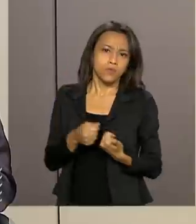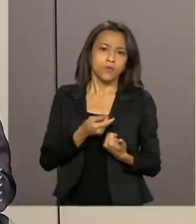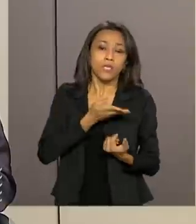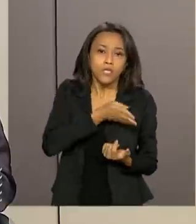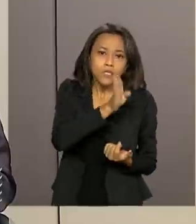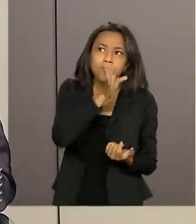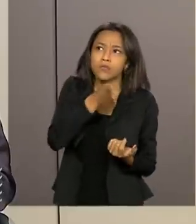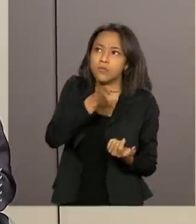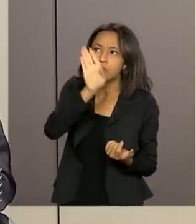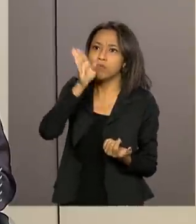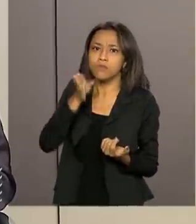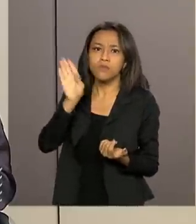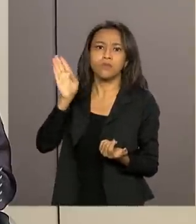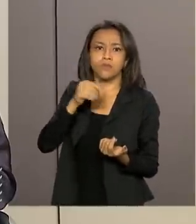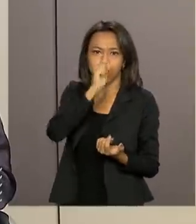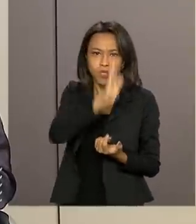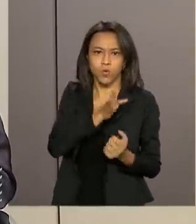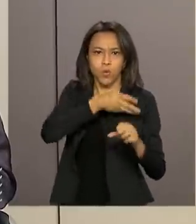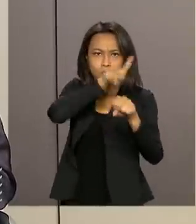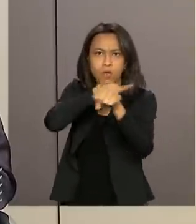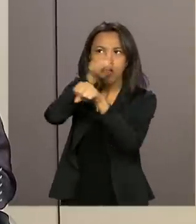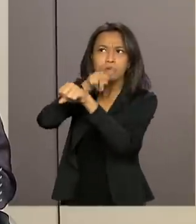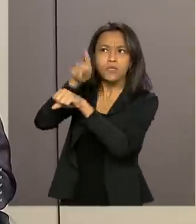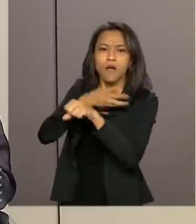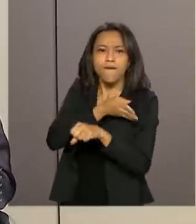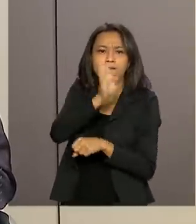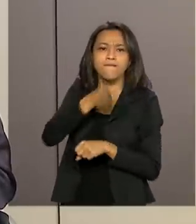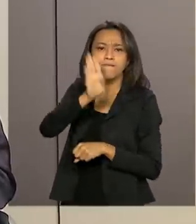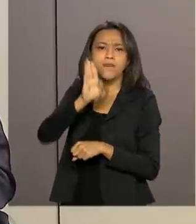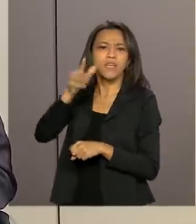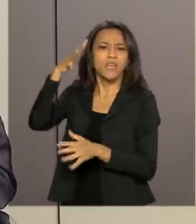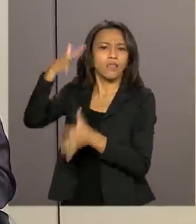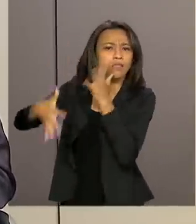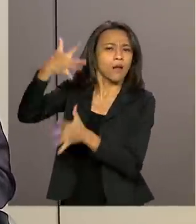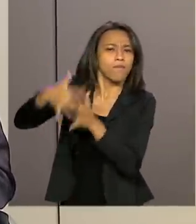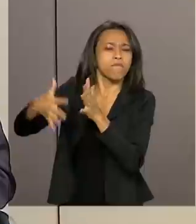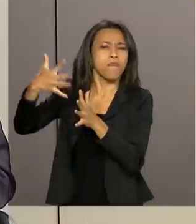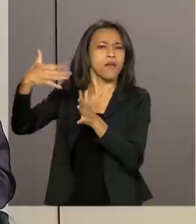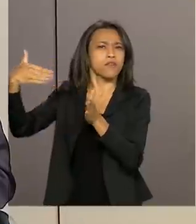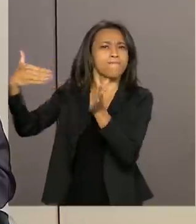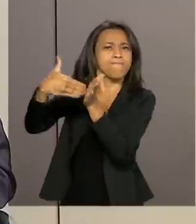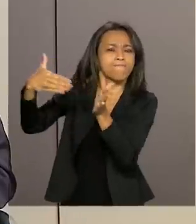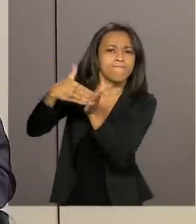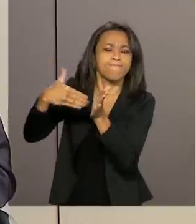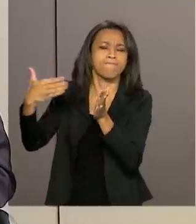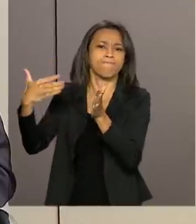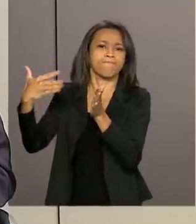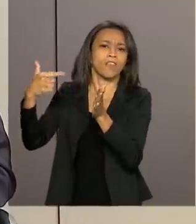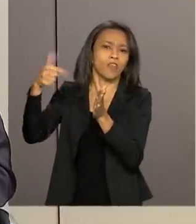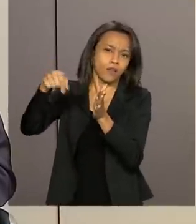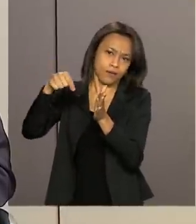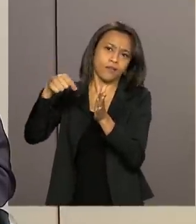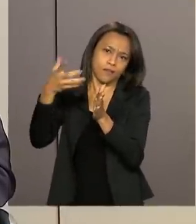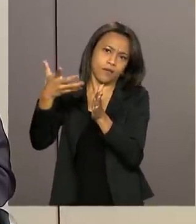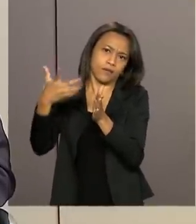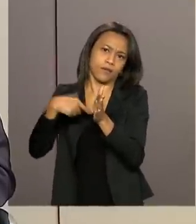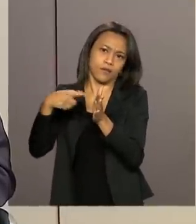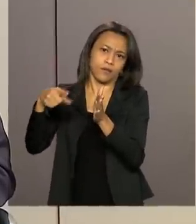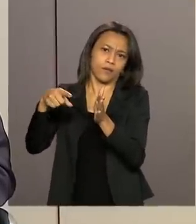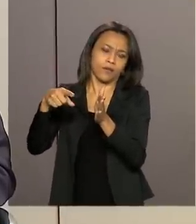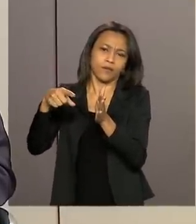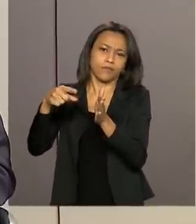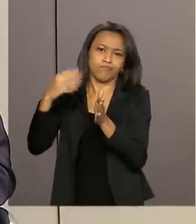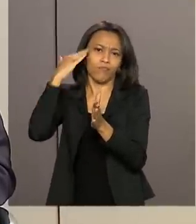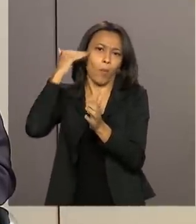aos países que colocam algum tipo de empecilho, algum tipo de, vamos dizer assim, de óbice